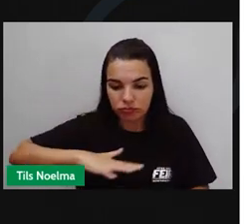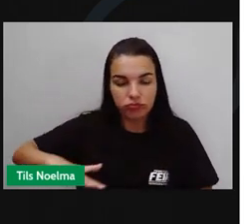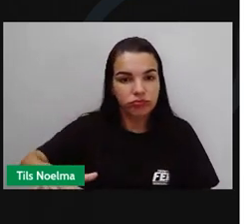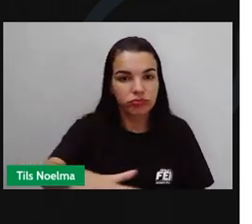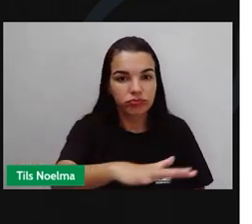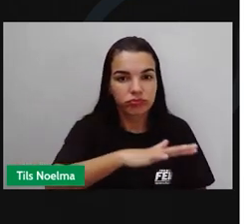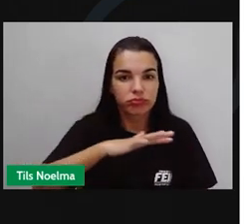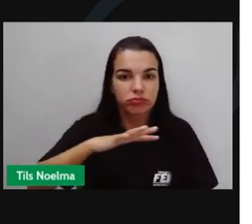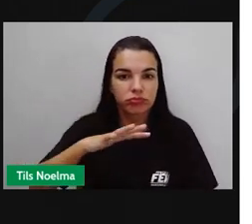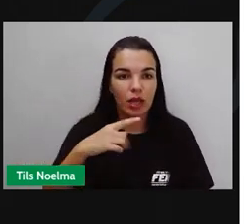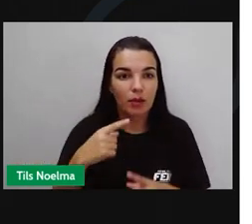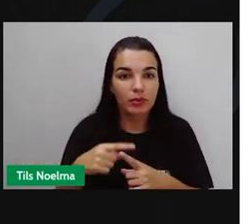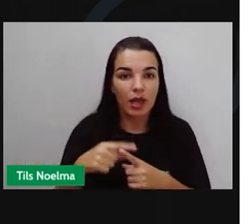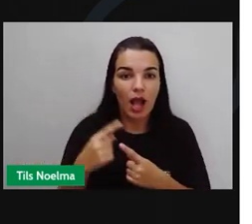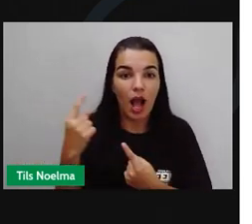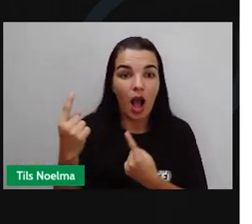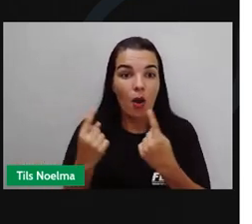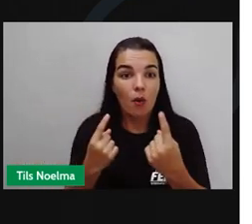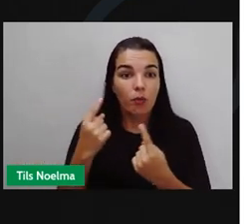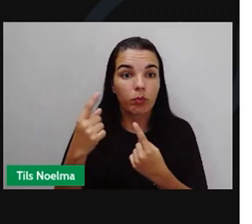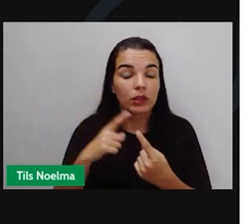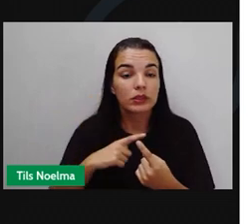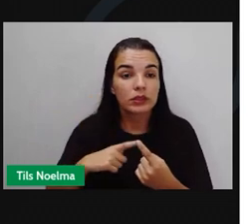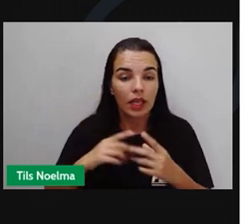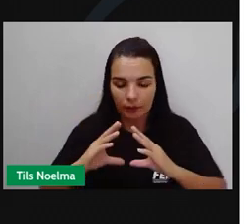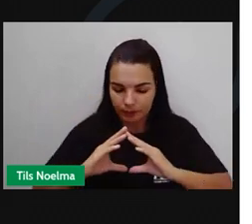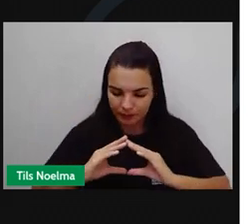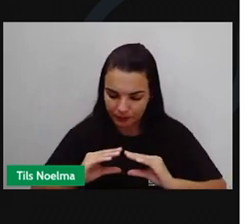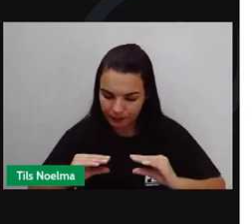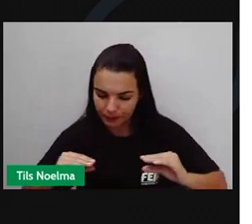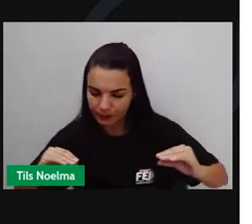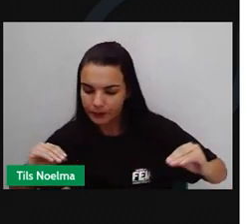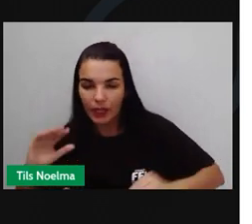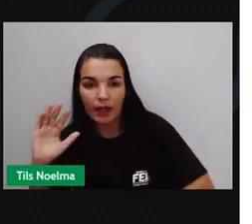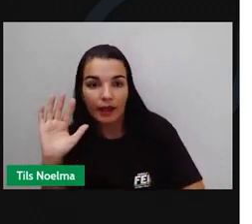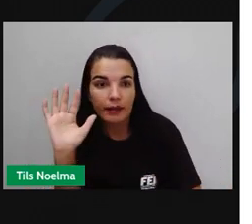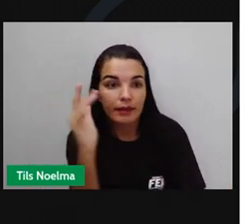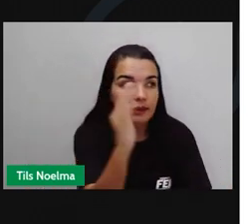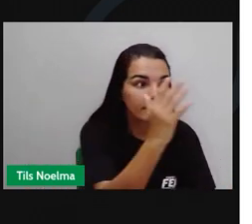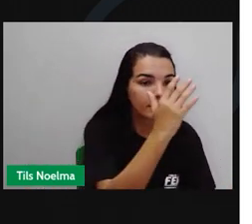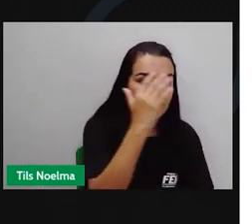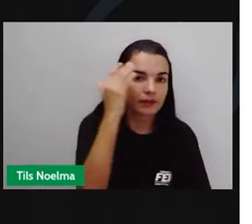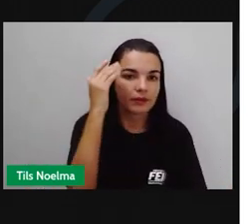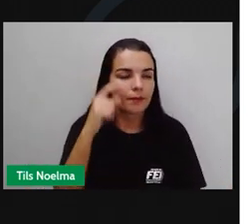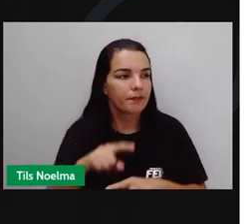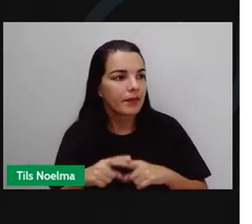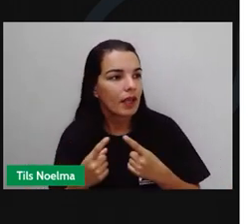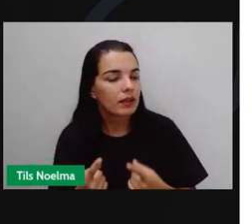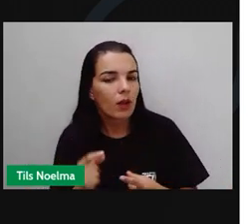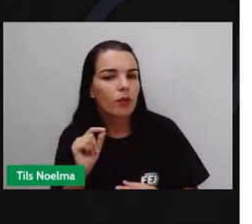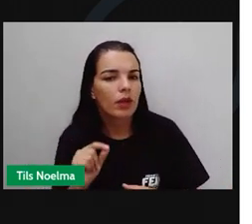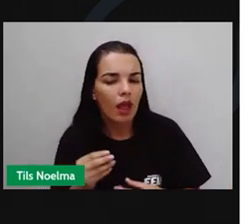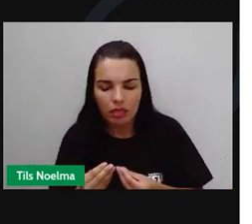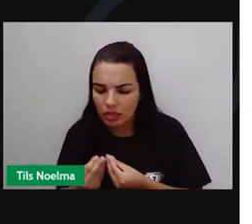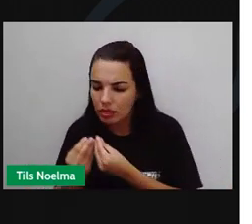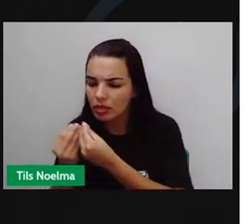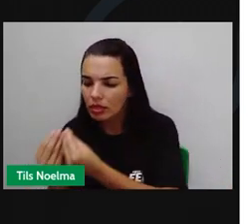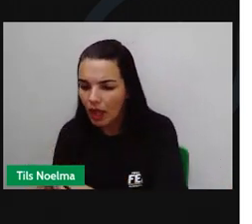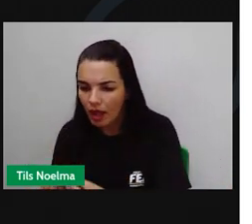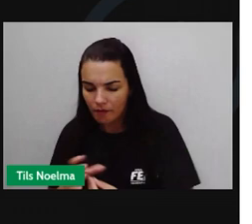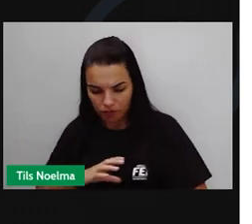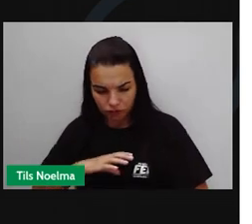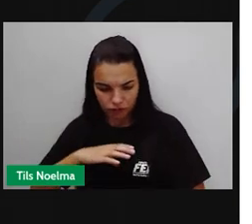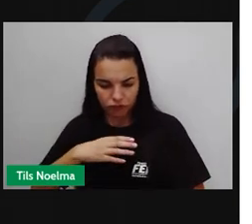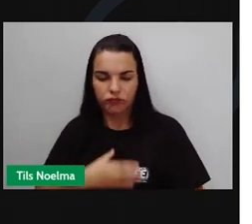algumas das suas espécies desempenham o papel de compositores na natureza. Dessa forma, eles fornecem nutrientes para as